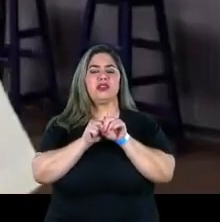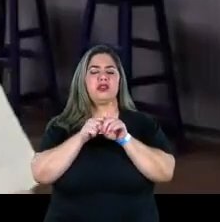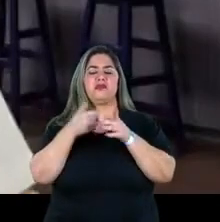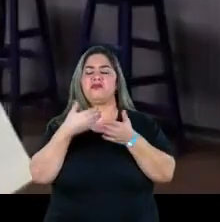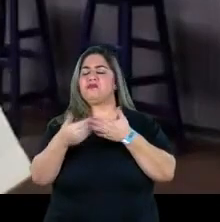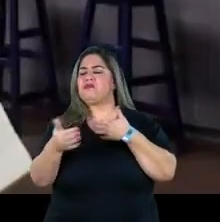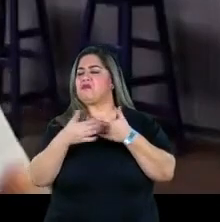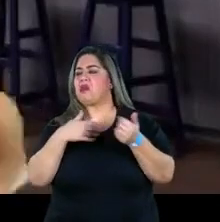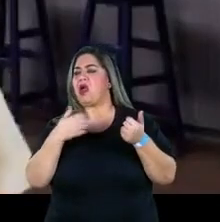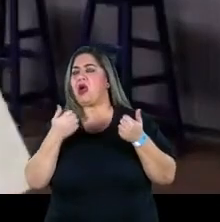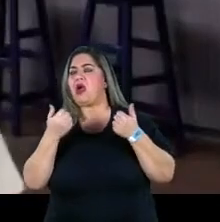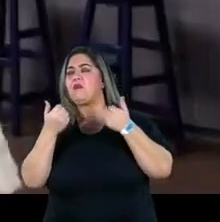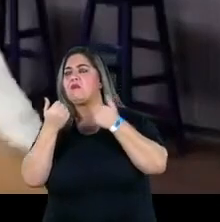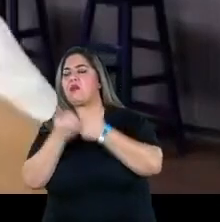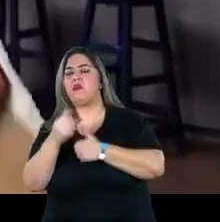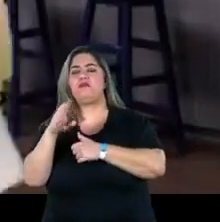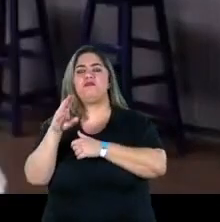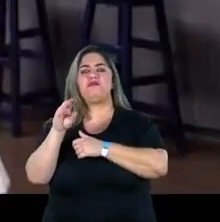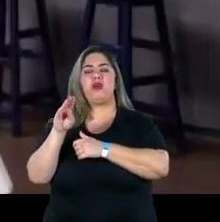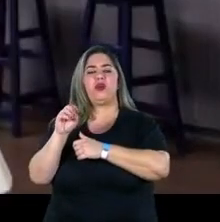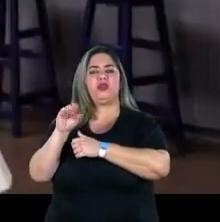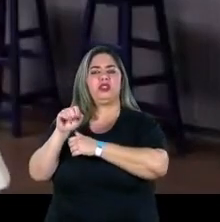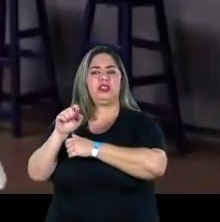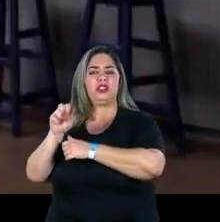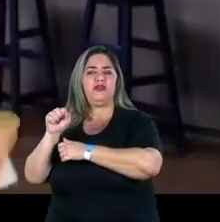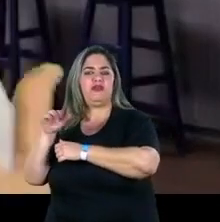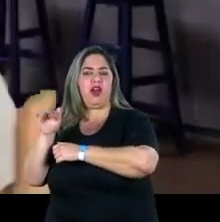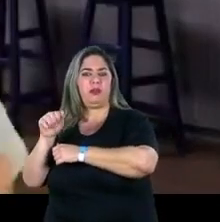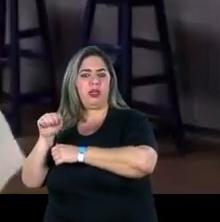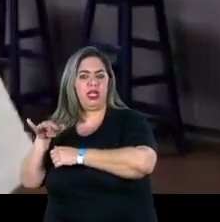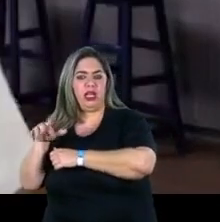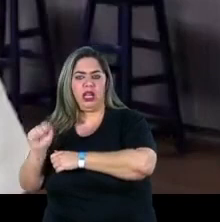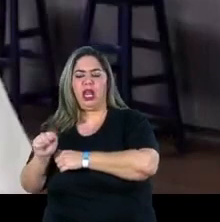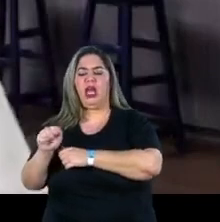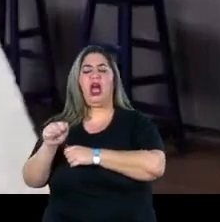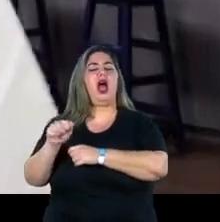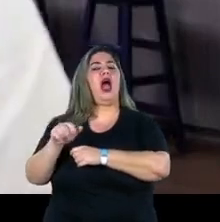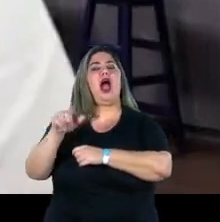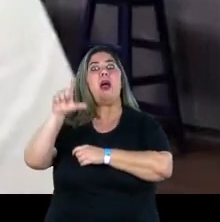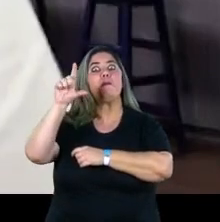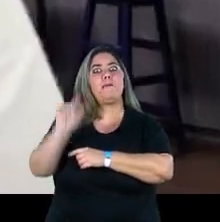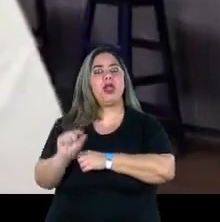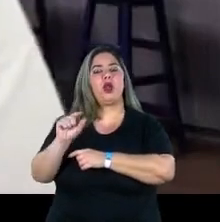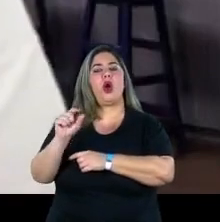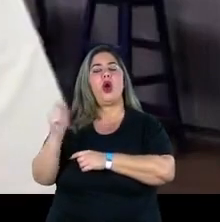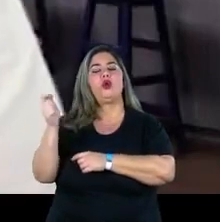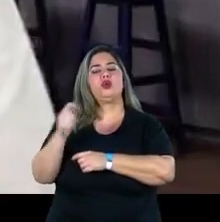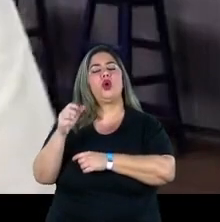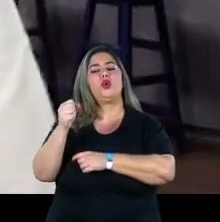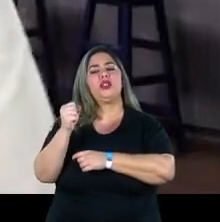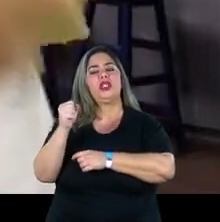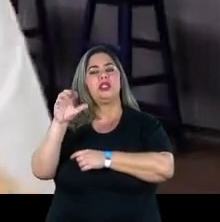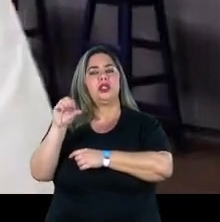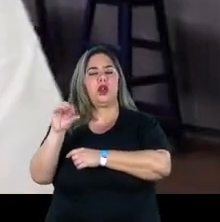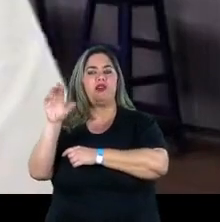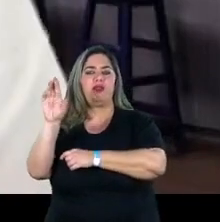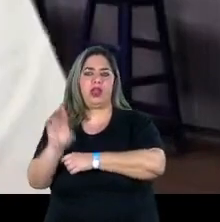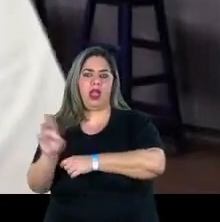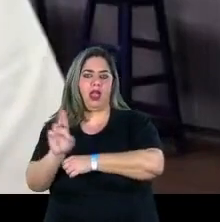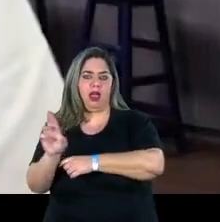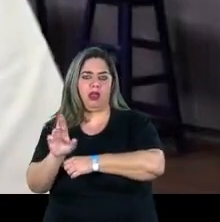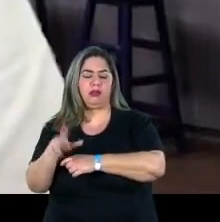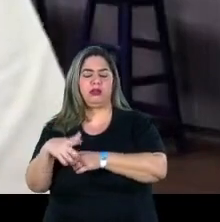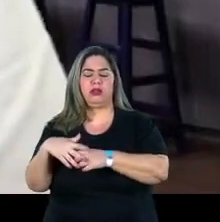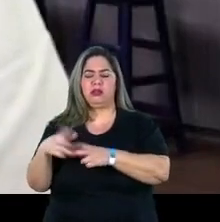com apoio de Bolsa Família, ou seja, toda a renda dele é menor do que 89 reais por mês. Então o Betinho se